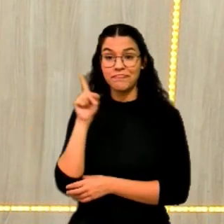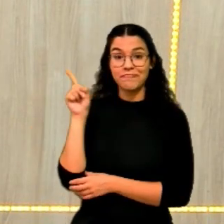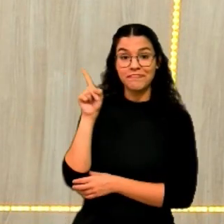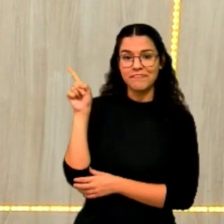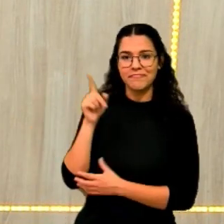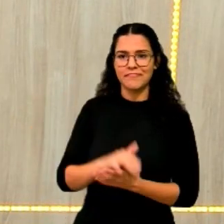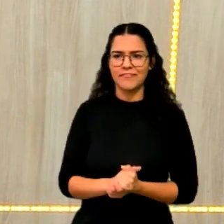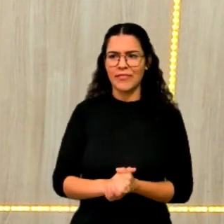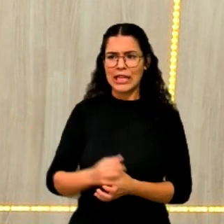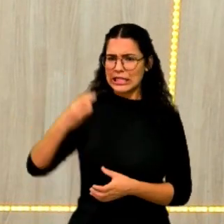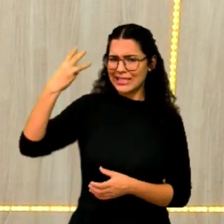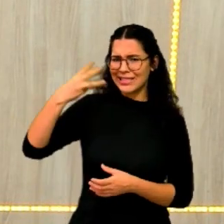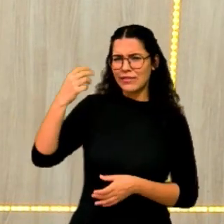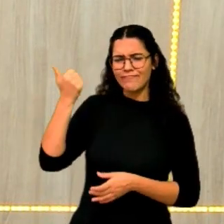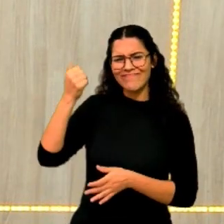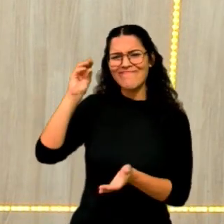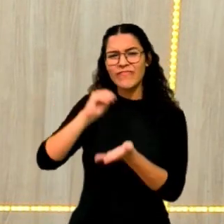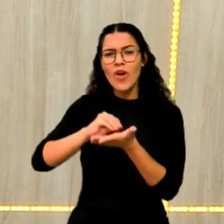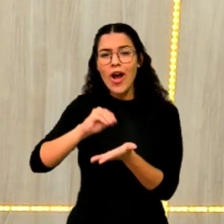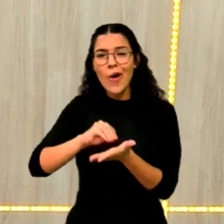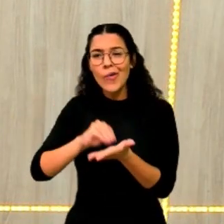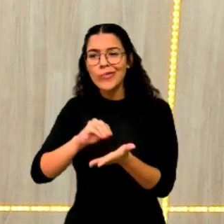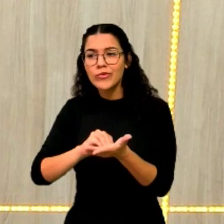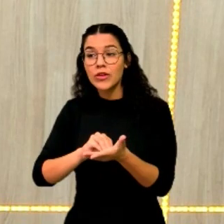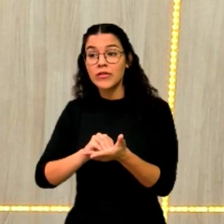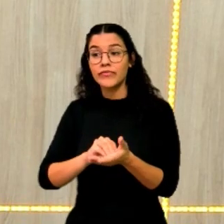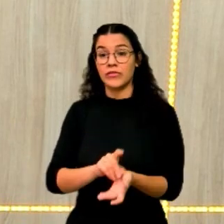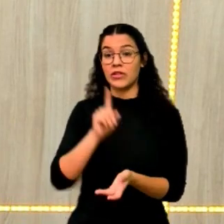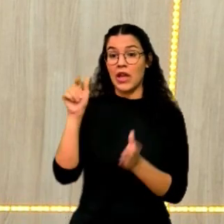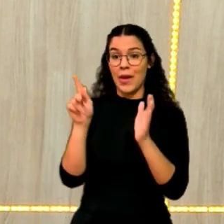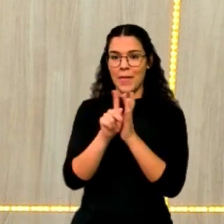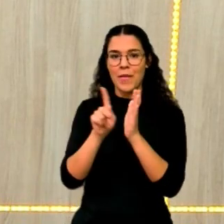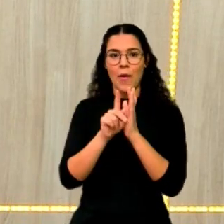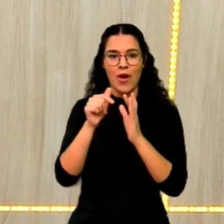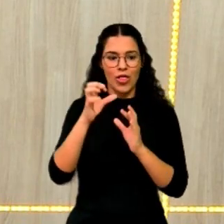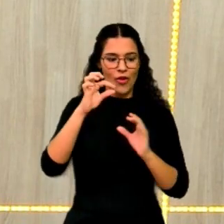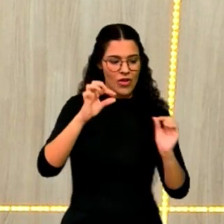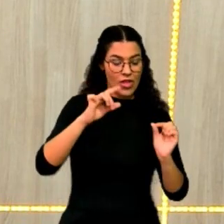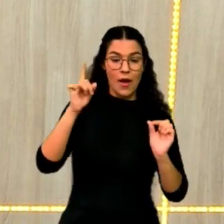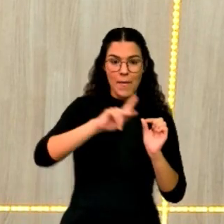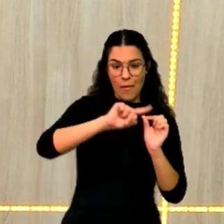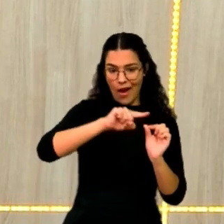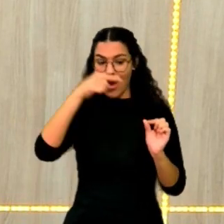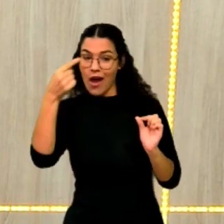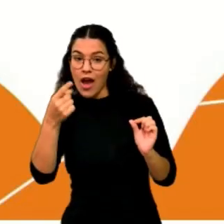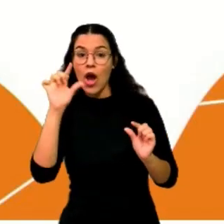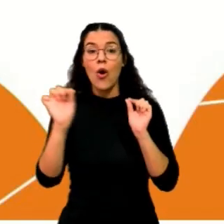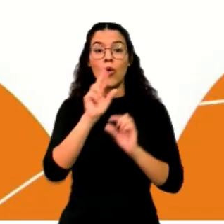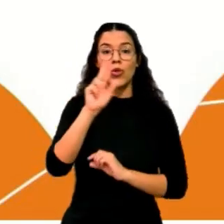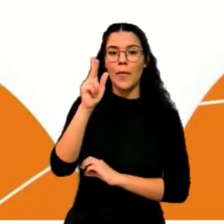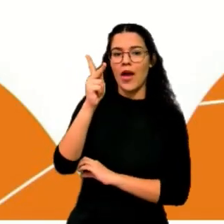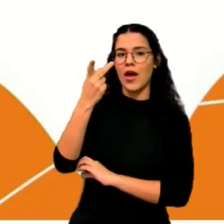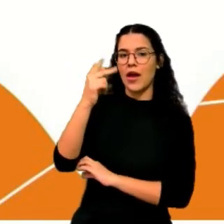Esse terceiro lado do triângulo, que, consequentemente, ele está oposto ao ângulo de 90 graus, é a hipotenusa.